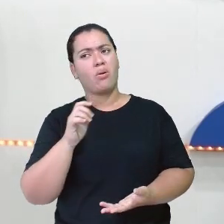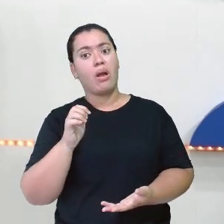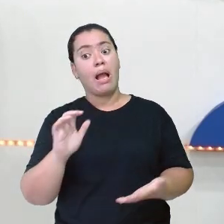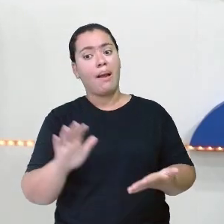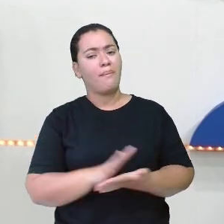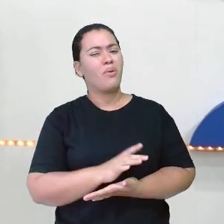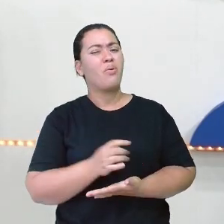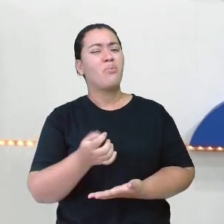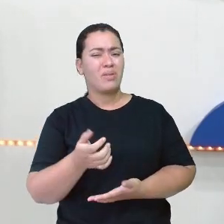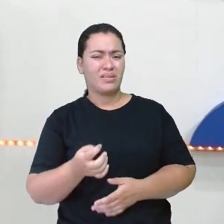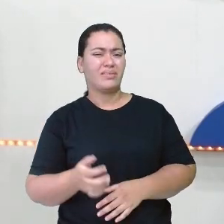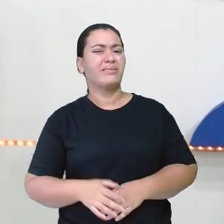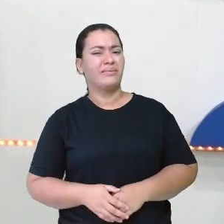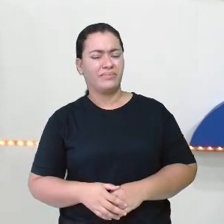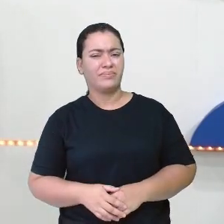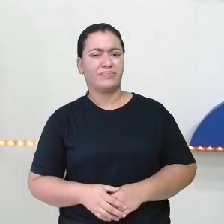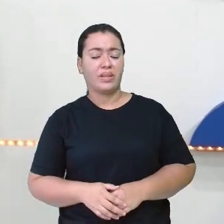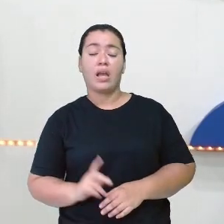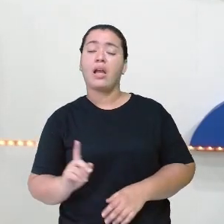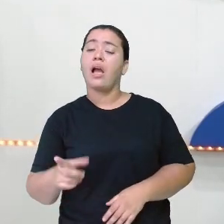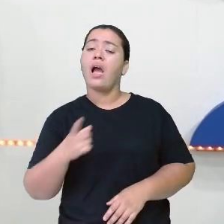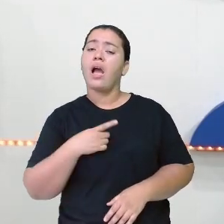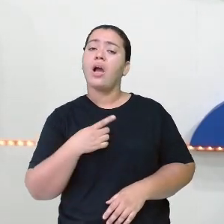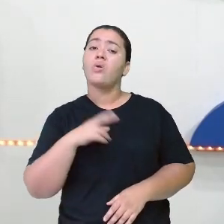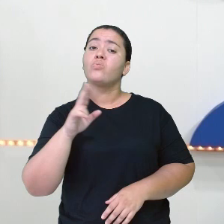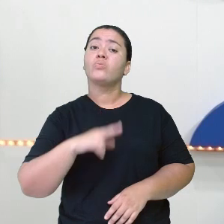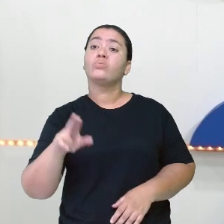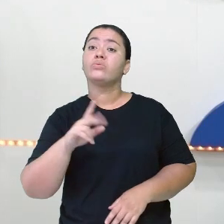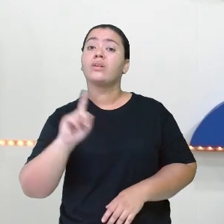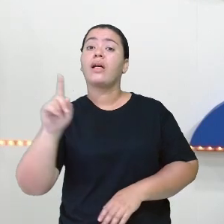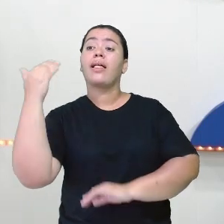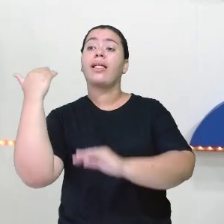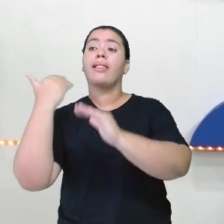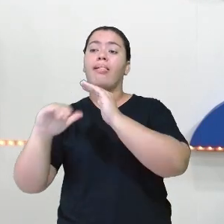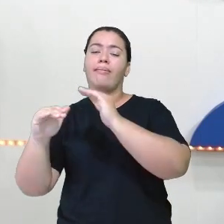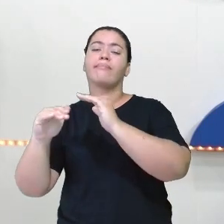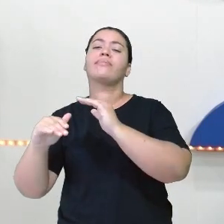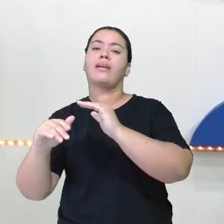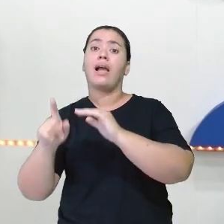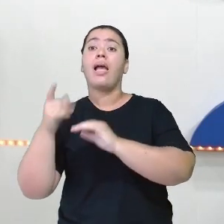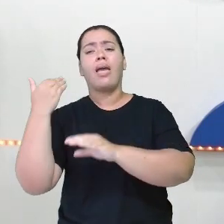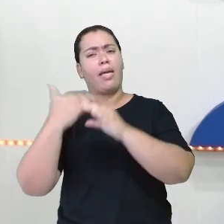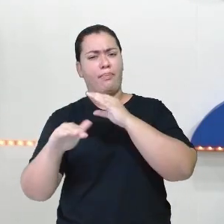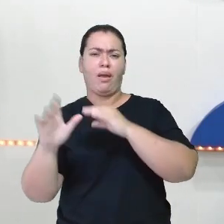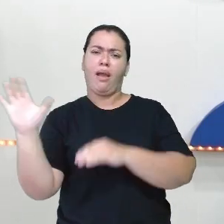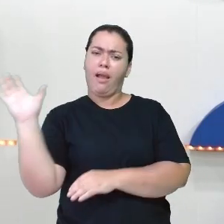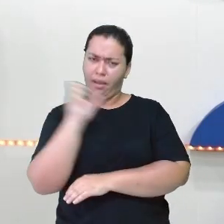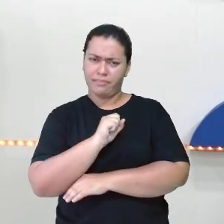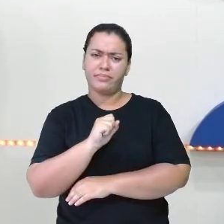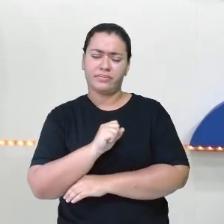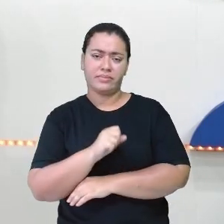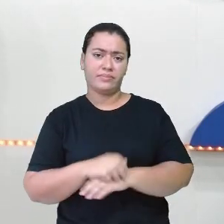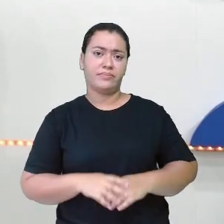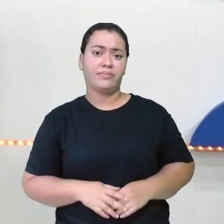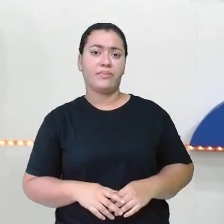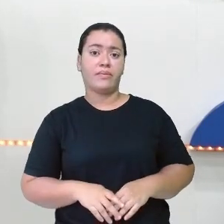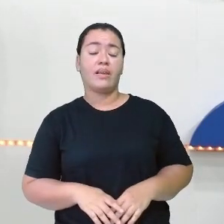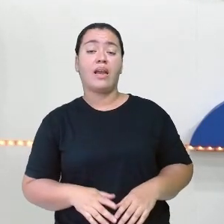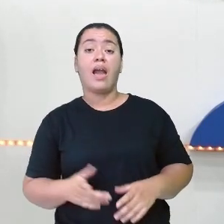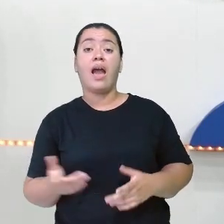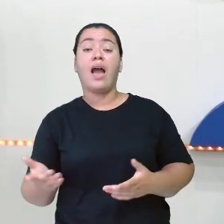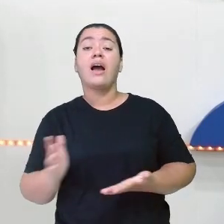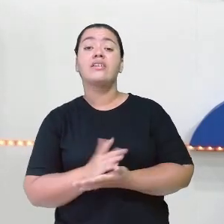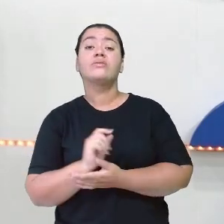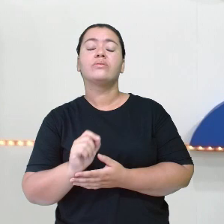as pessoas têm utilizado outros meios, como o e-mail, não é? Que chega bem mais rápido. E às vezes a gente se